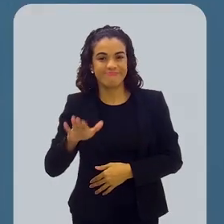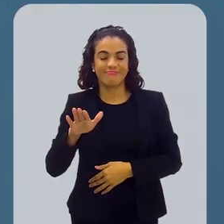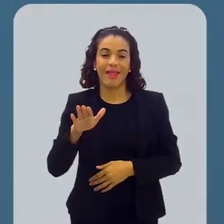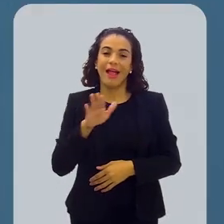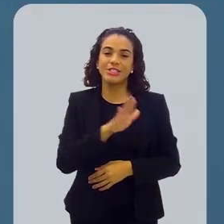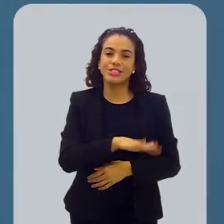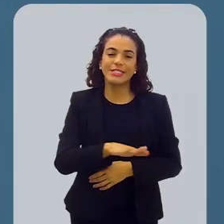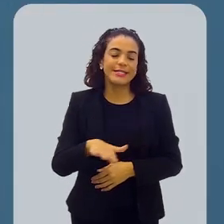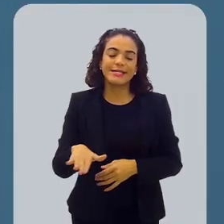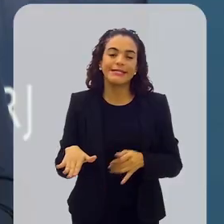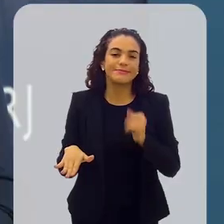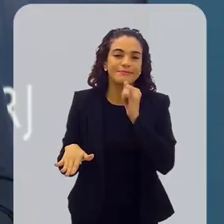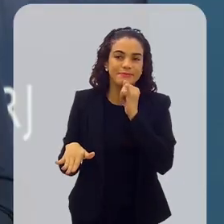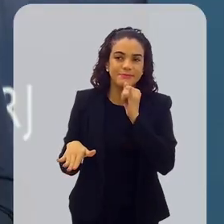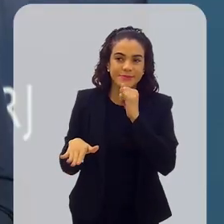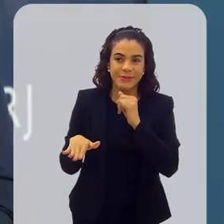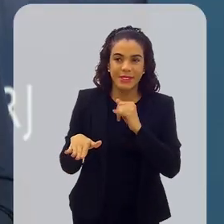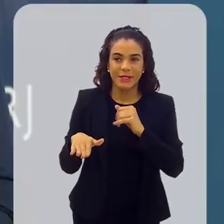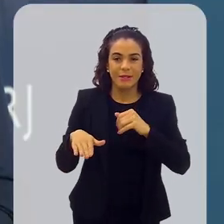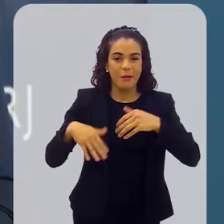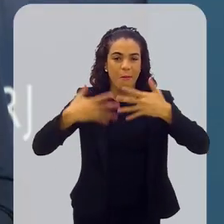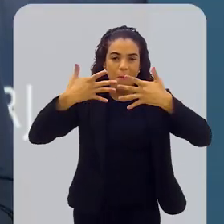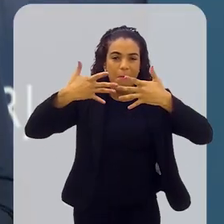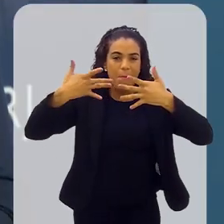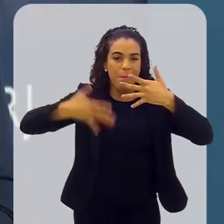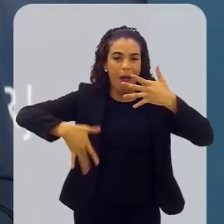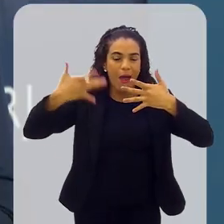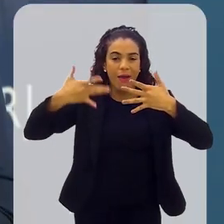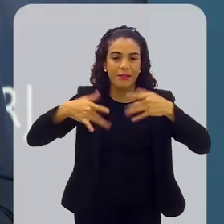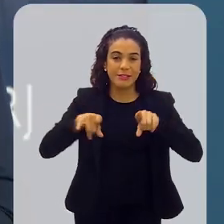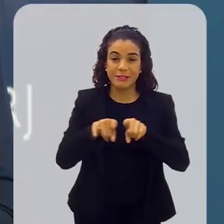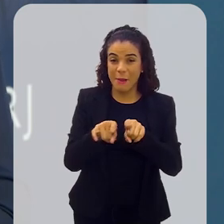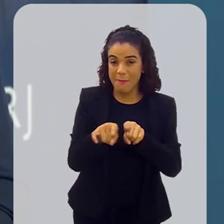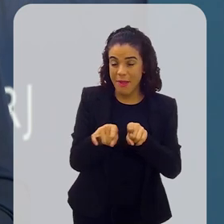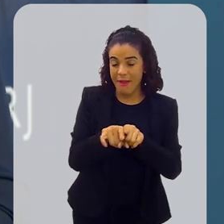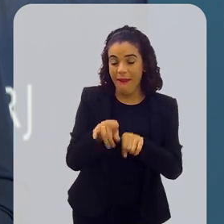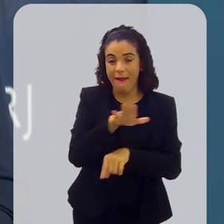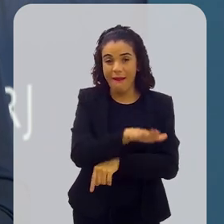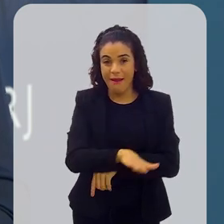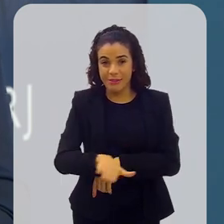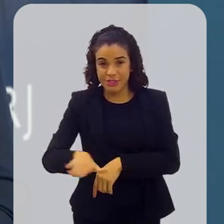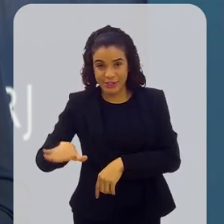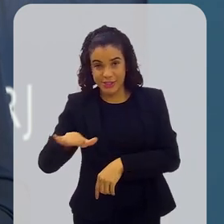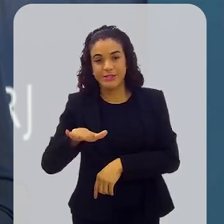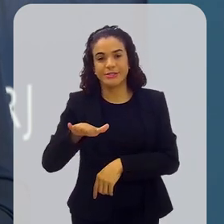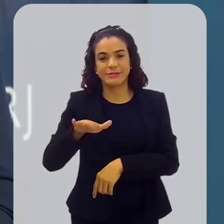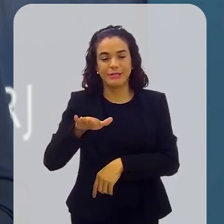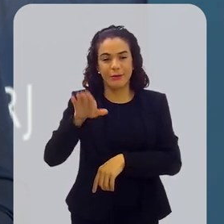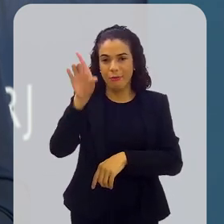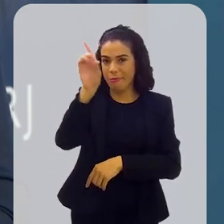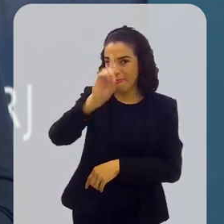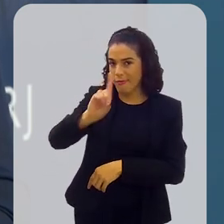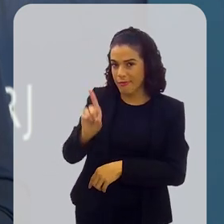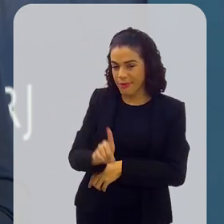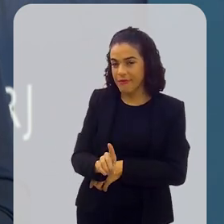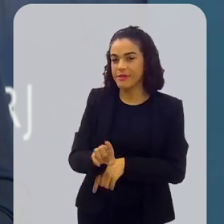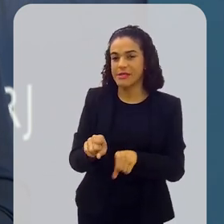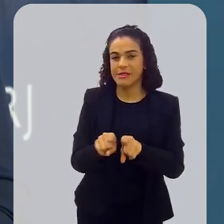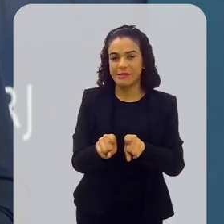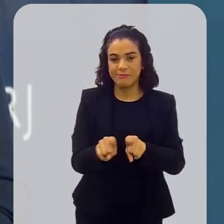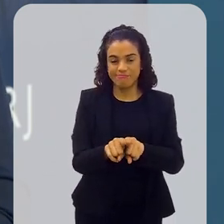crianças. Já as crianças neurotípicas e quanto mais para as crianças com